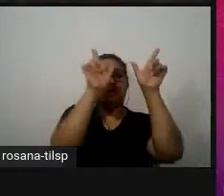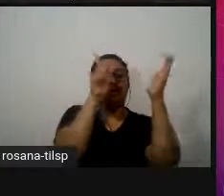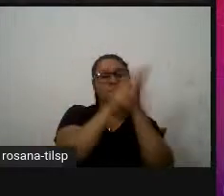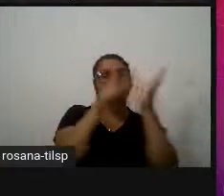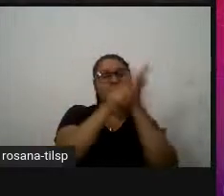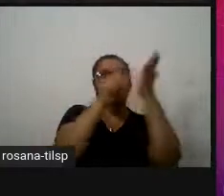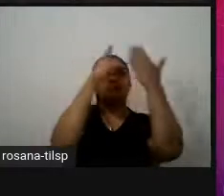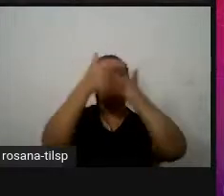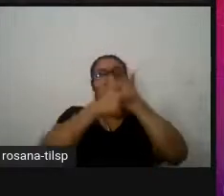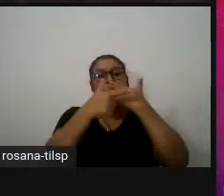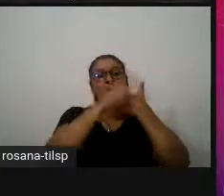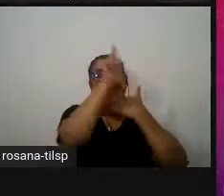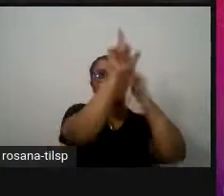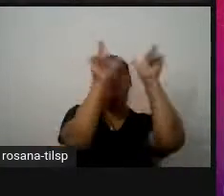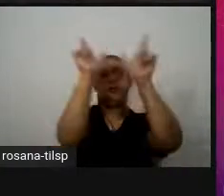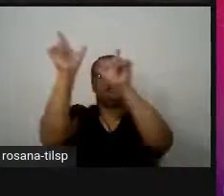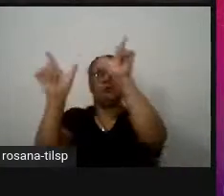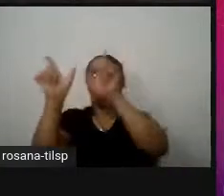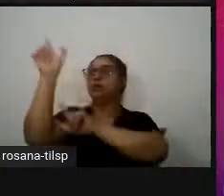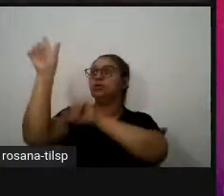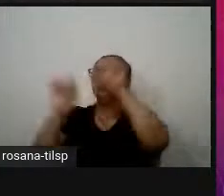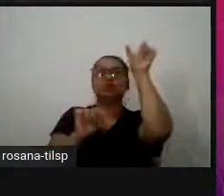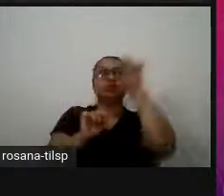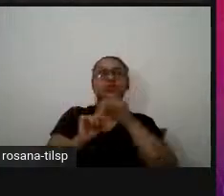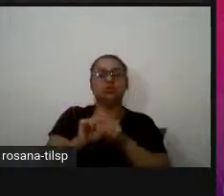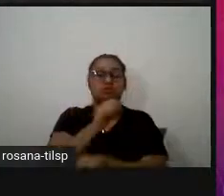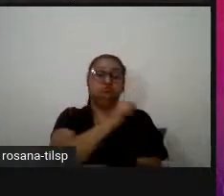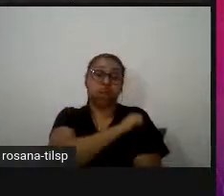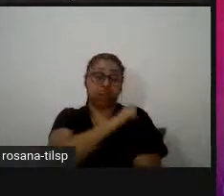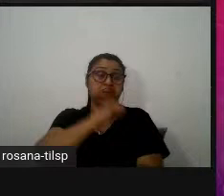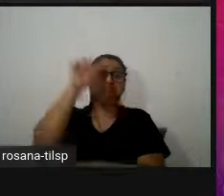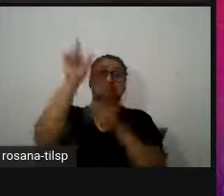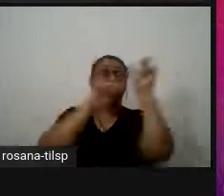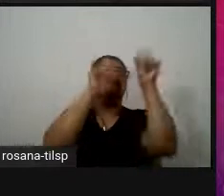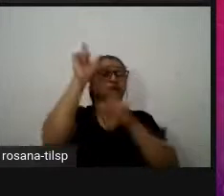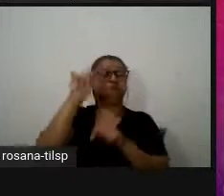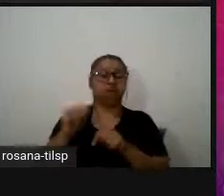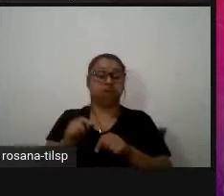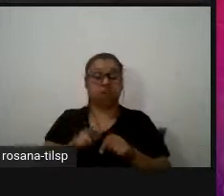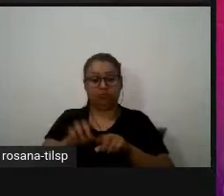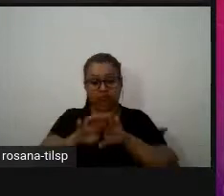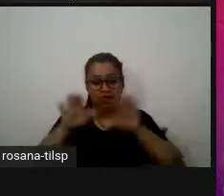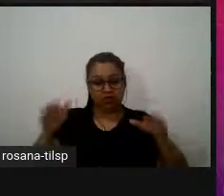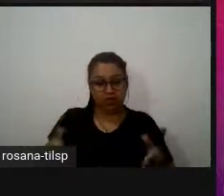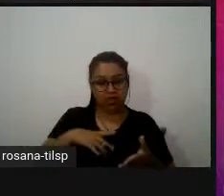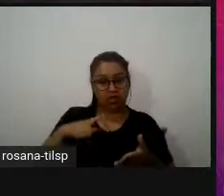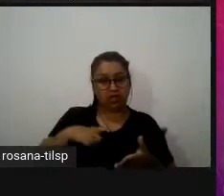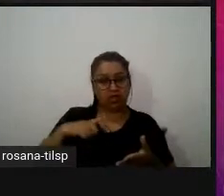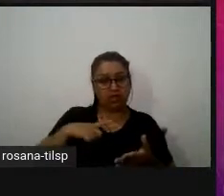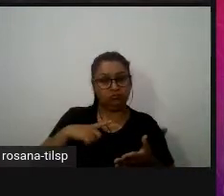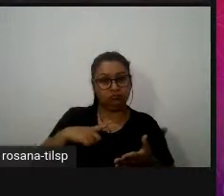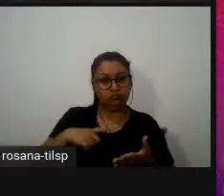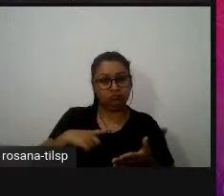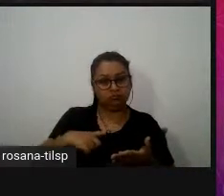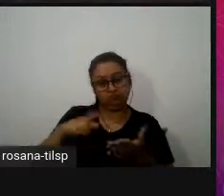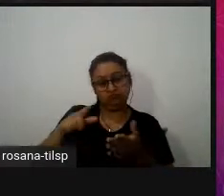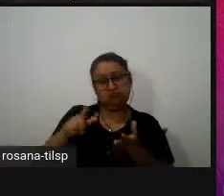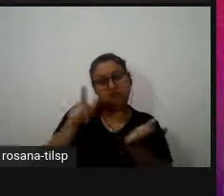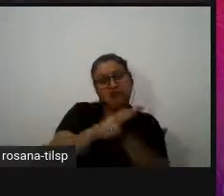os alunos o que tinham de fazer era escolher um texto e na mesa tinham aqui cartões